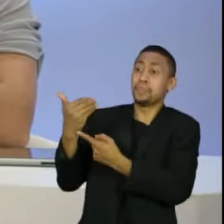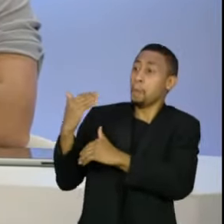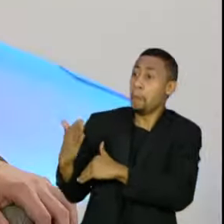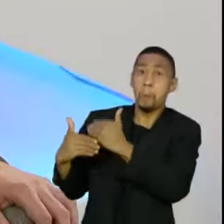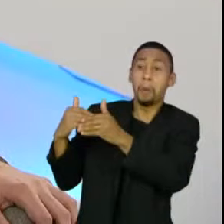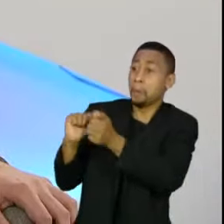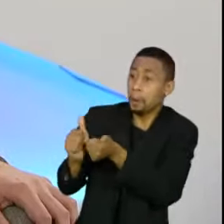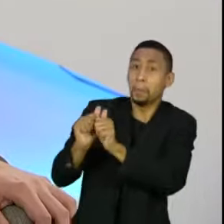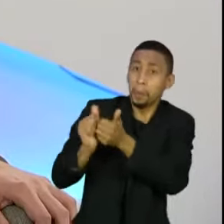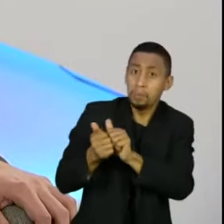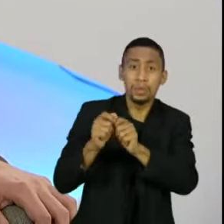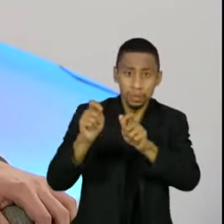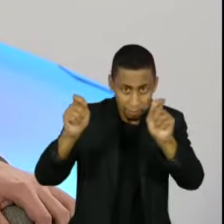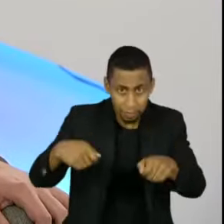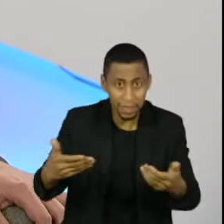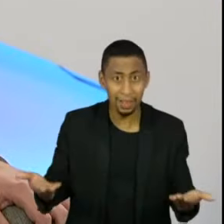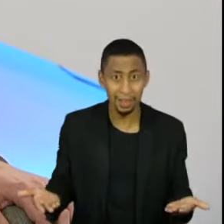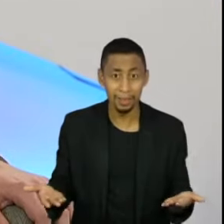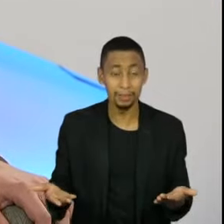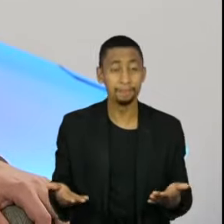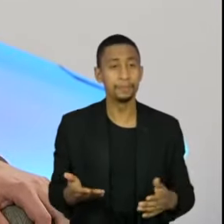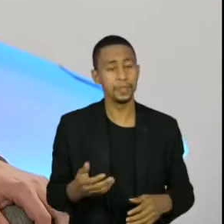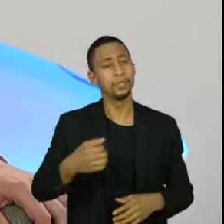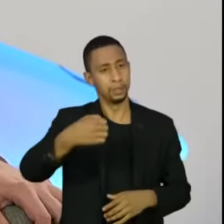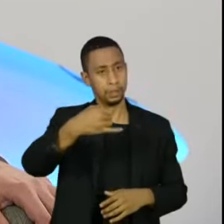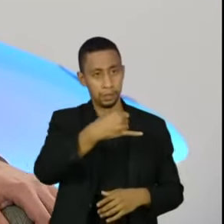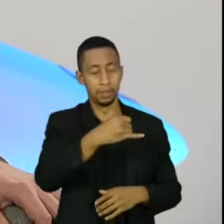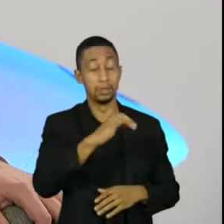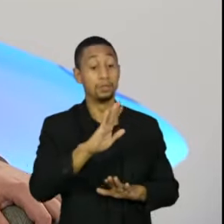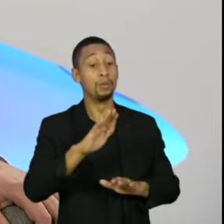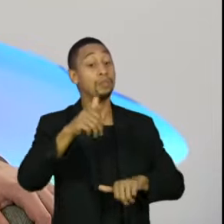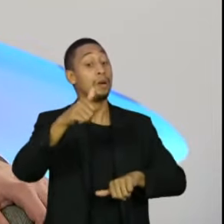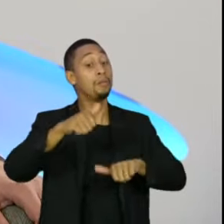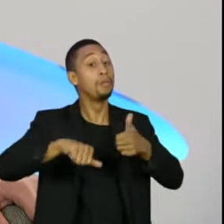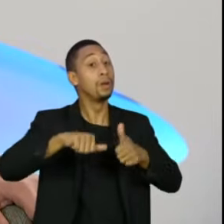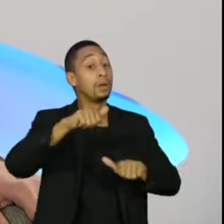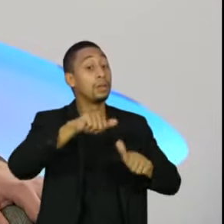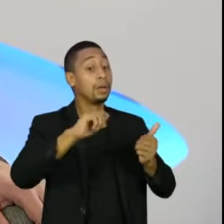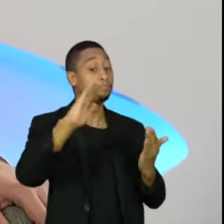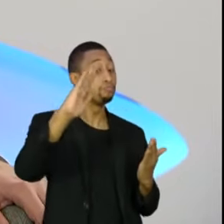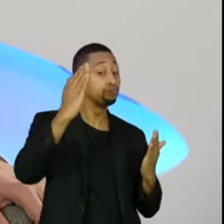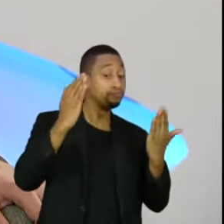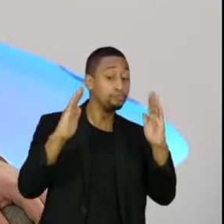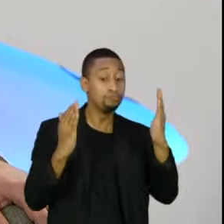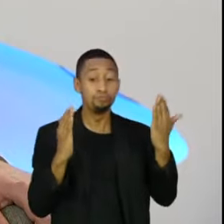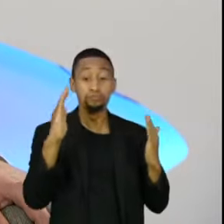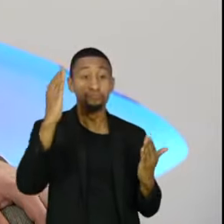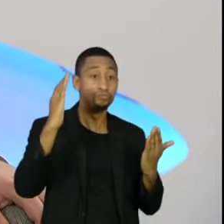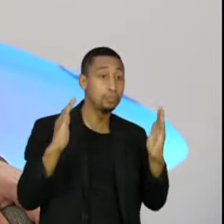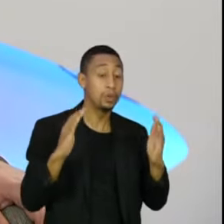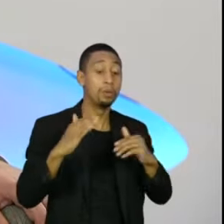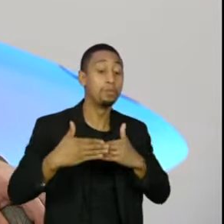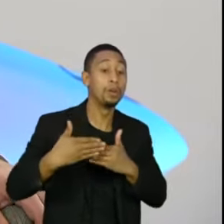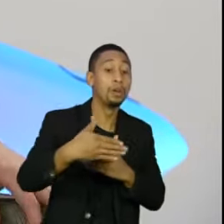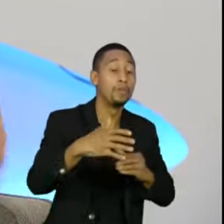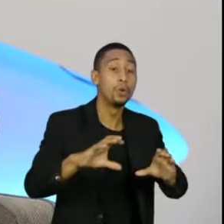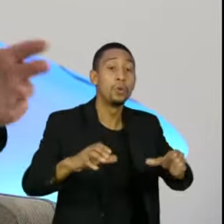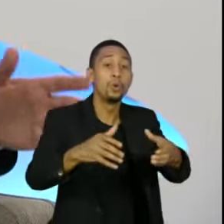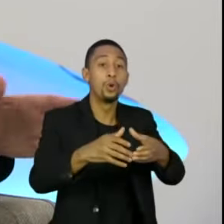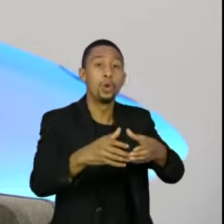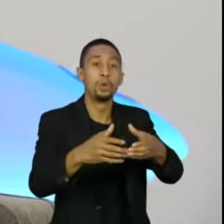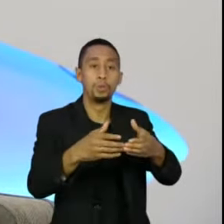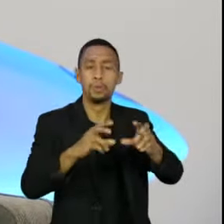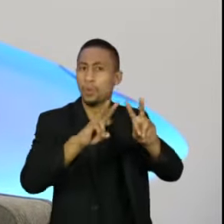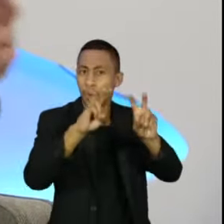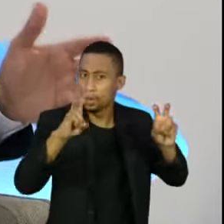adaptação? É viável adaptar. Nós estamos buscando essa solução, primeiro, para as comissões permanentes da Casa, a Comissão de Constituição e Justiça, a Comissão de Assuntos Econômicos,